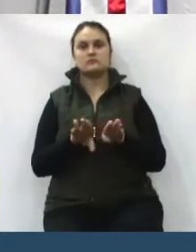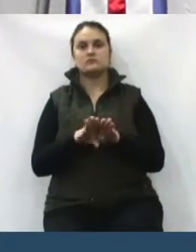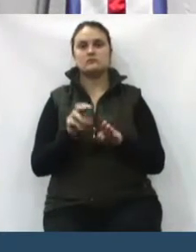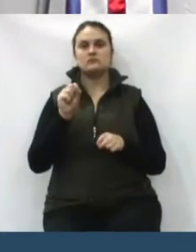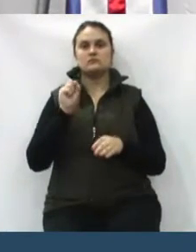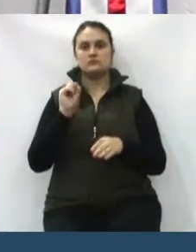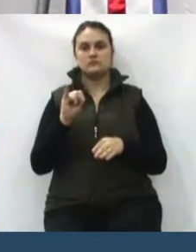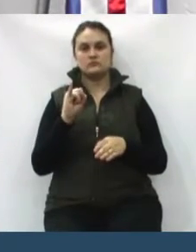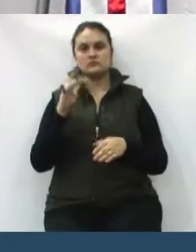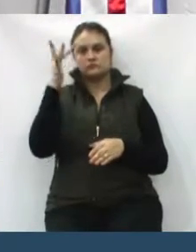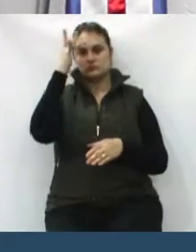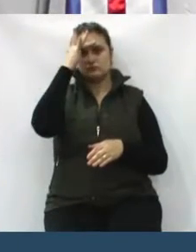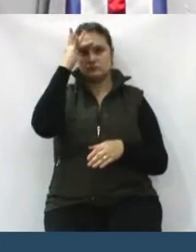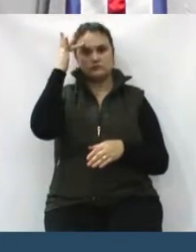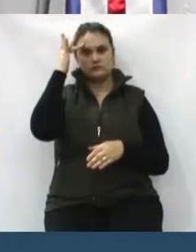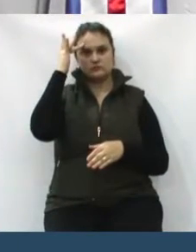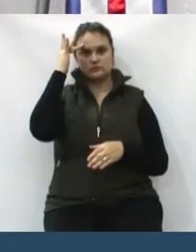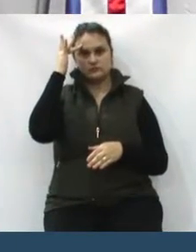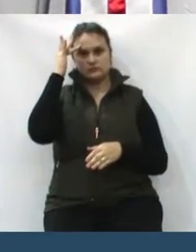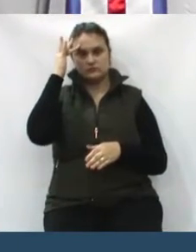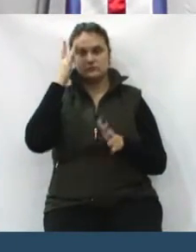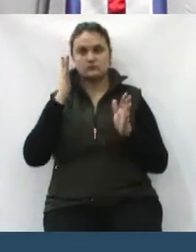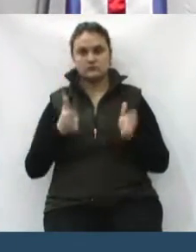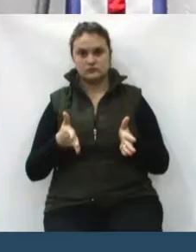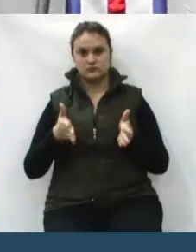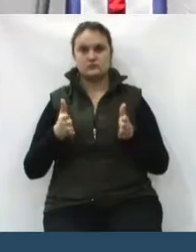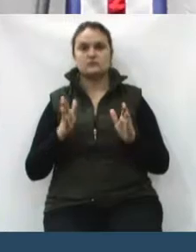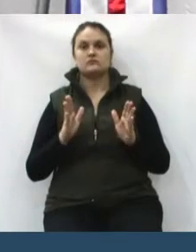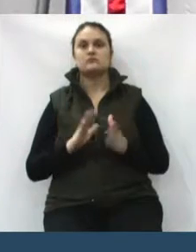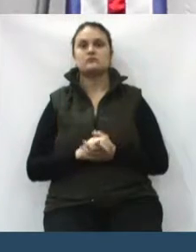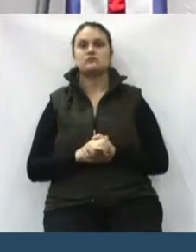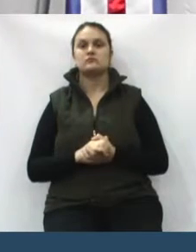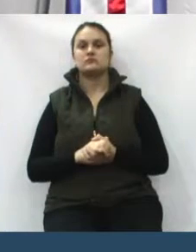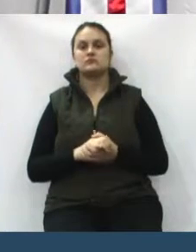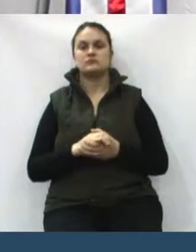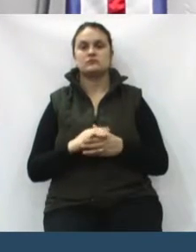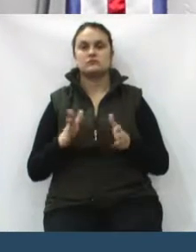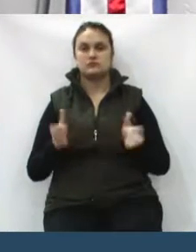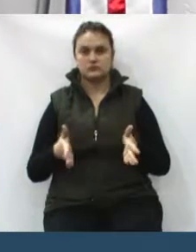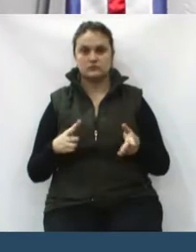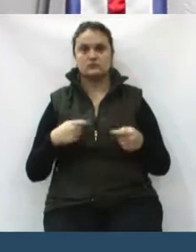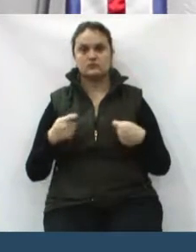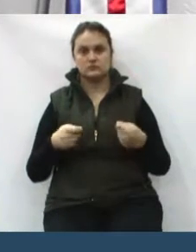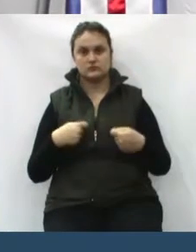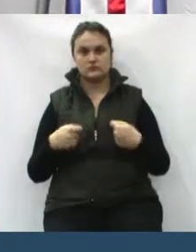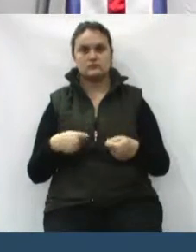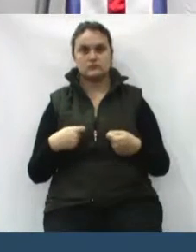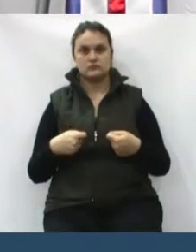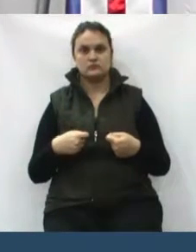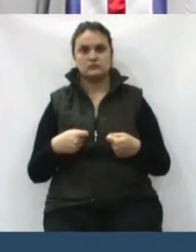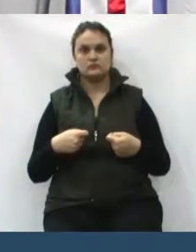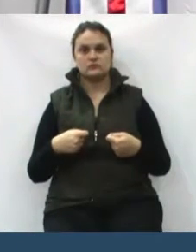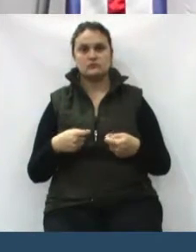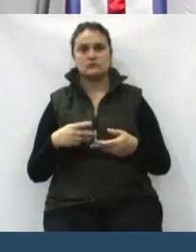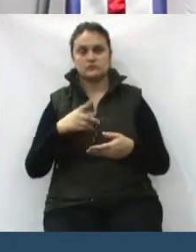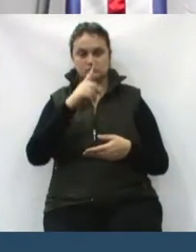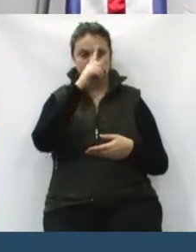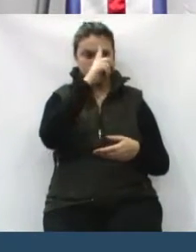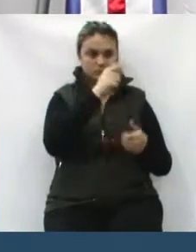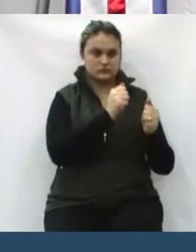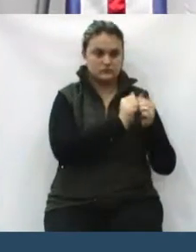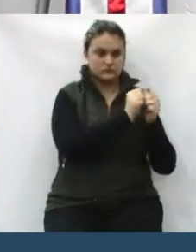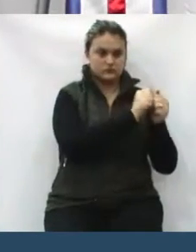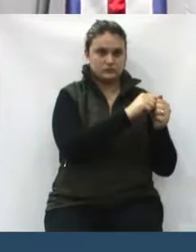for algum funcionário que está hoje na atual gestão, ser designado para